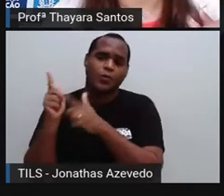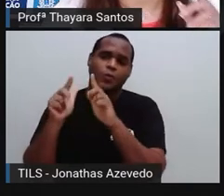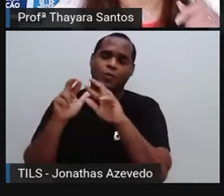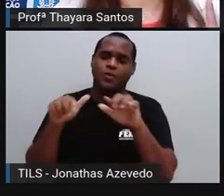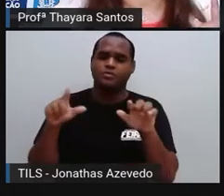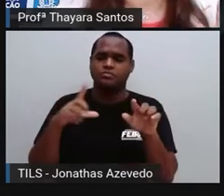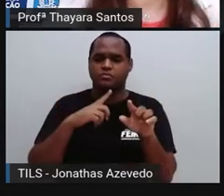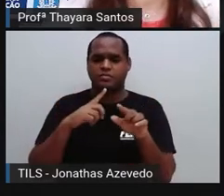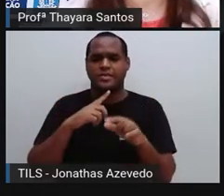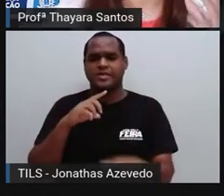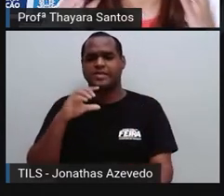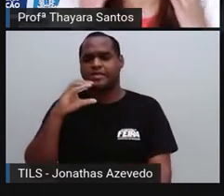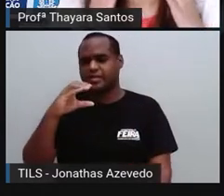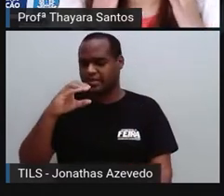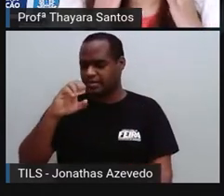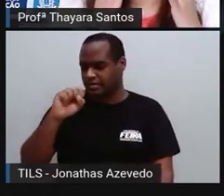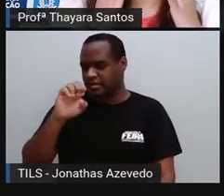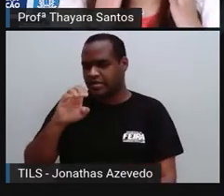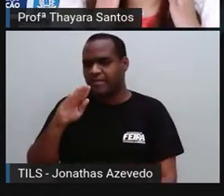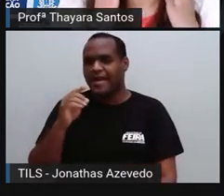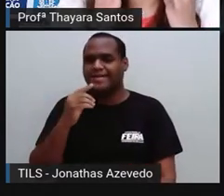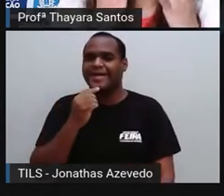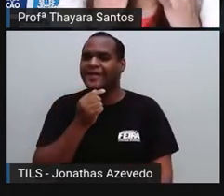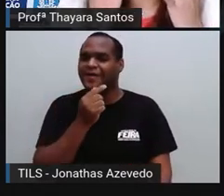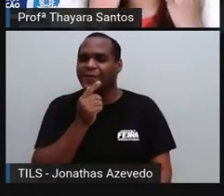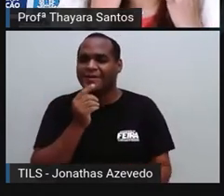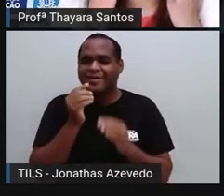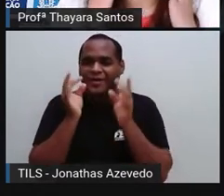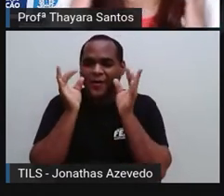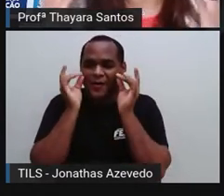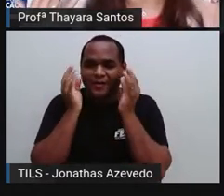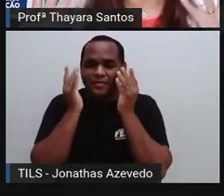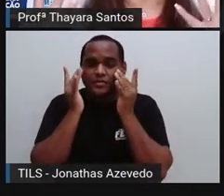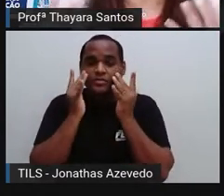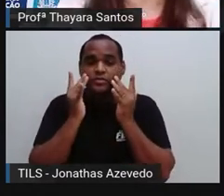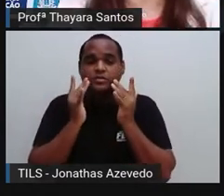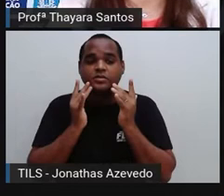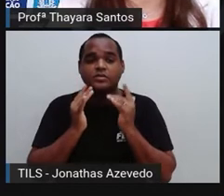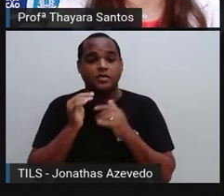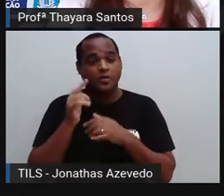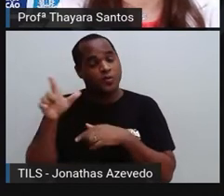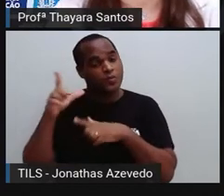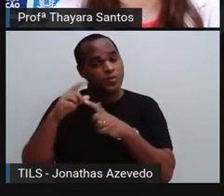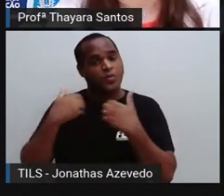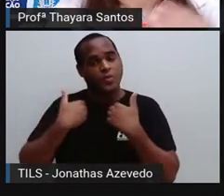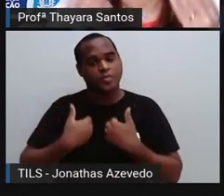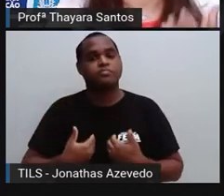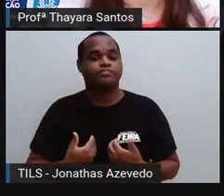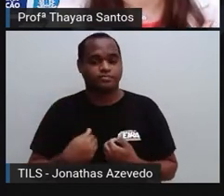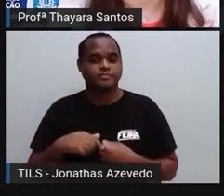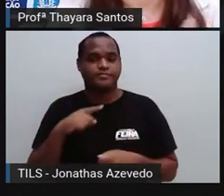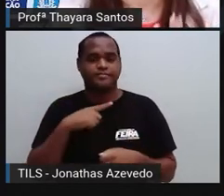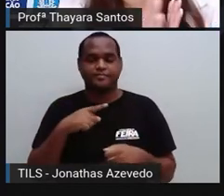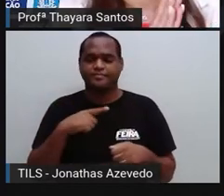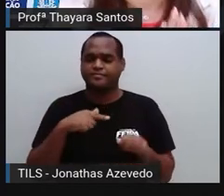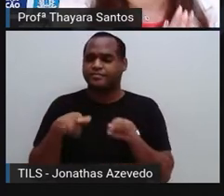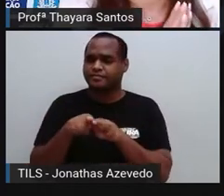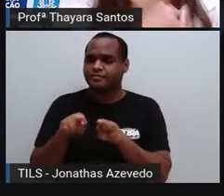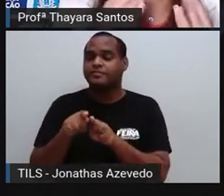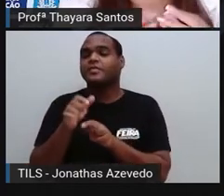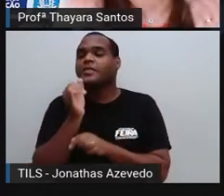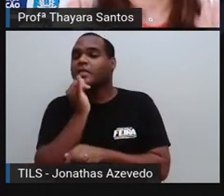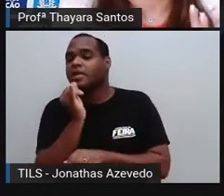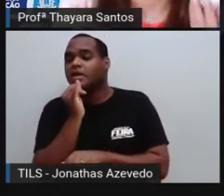as glândulas sebáceas, que são essas que produzem a oleosidade do nosso rosto e de muitas outras partes do nosso corpo, elas são exemplos de